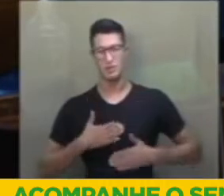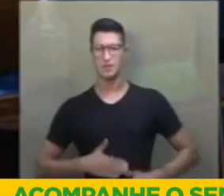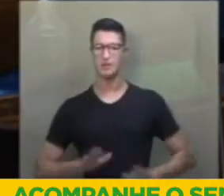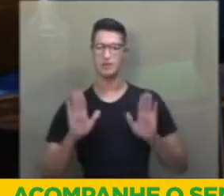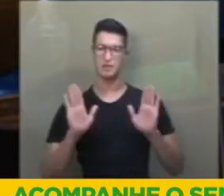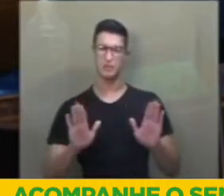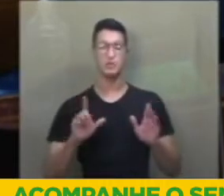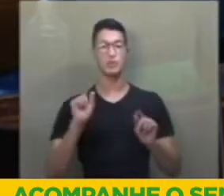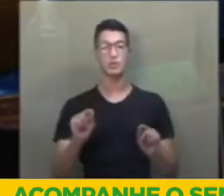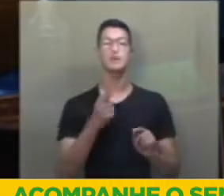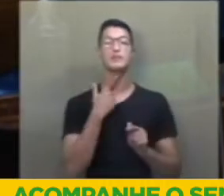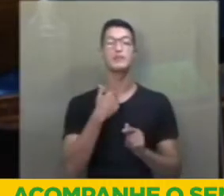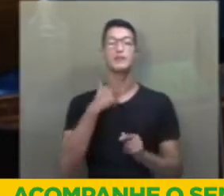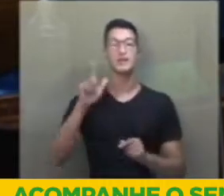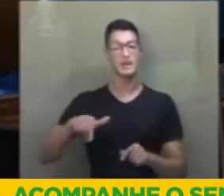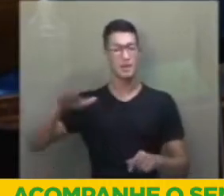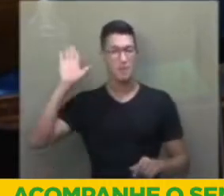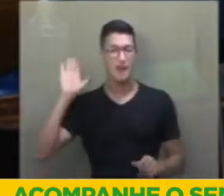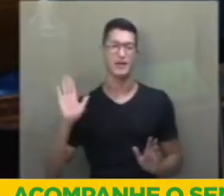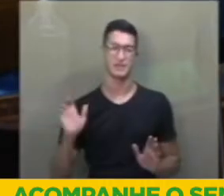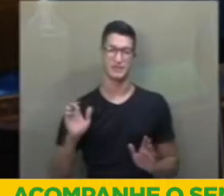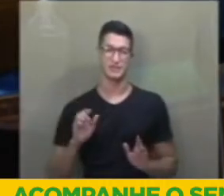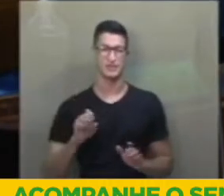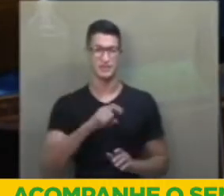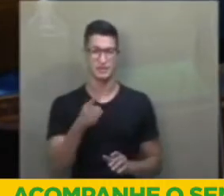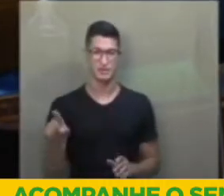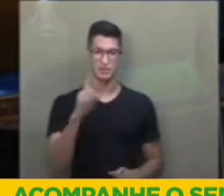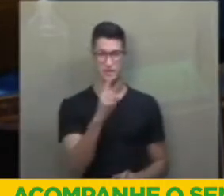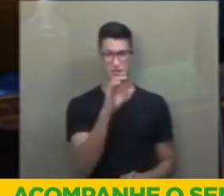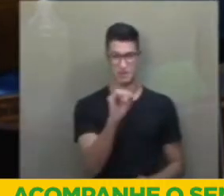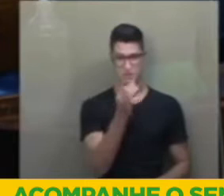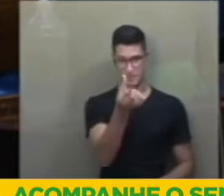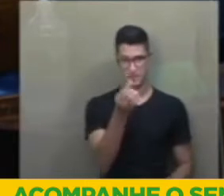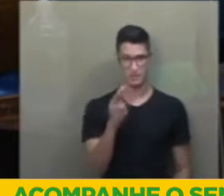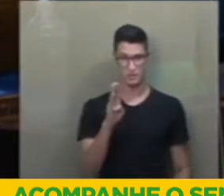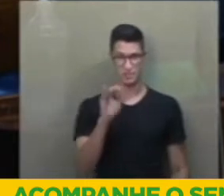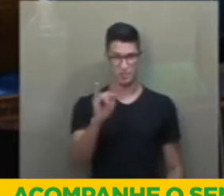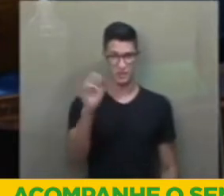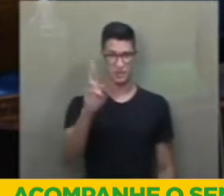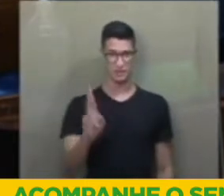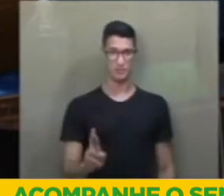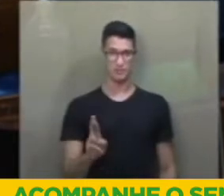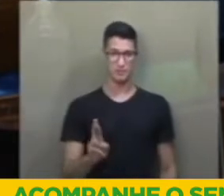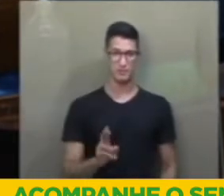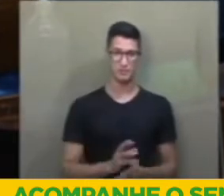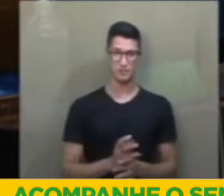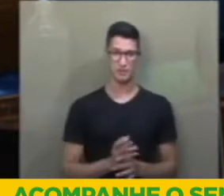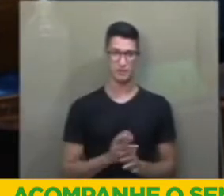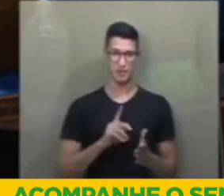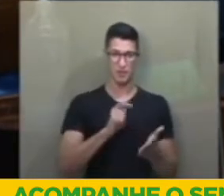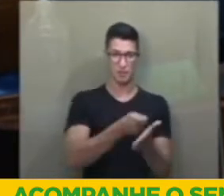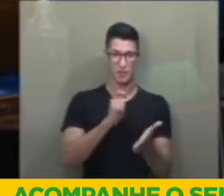o que se pretende é muito mais. São 106 bilhões de reais para o